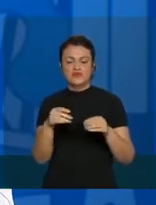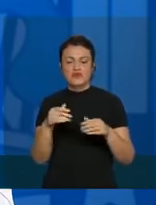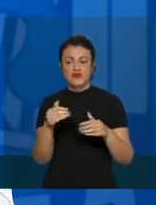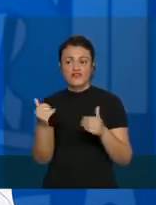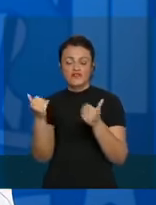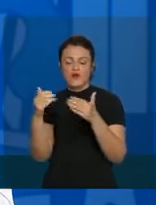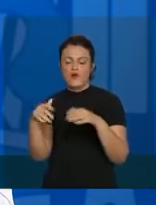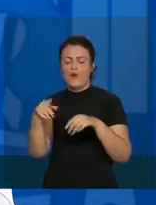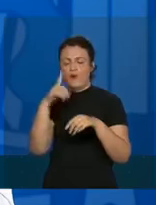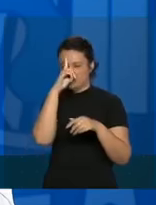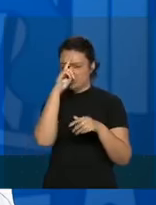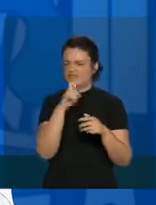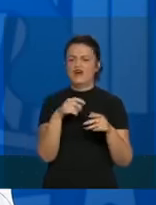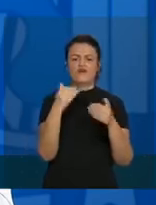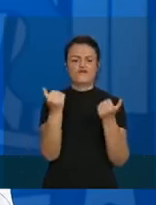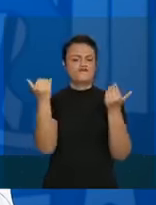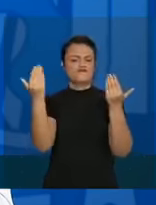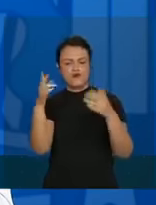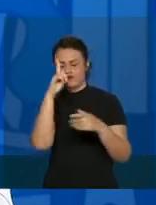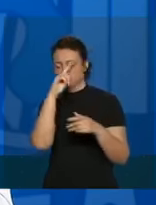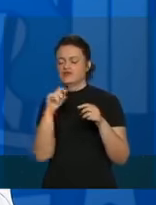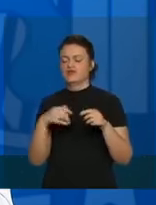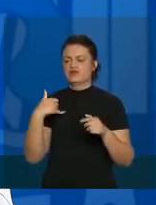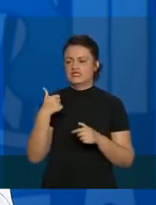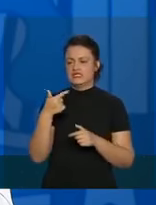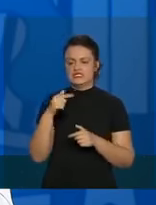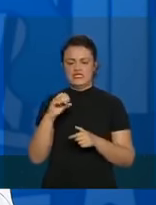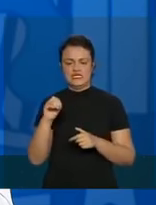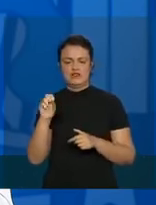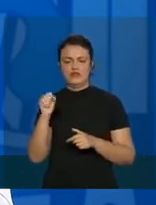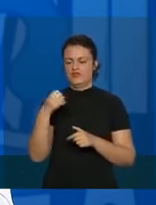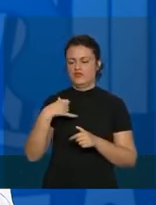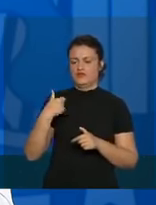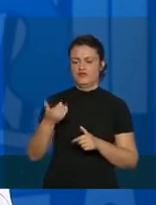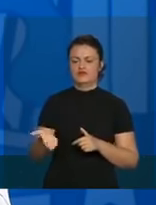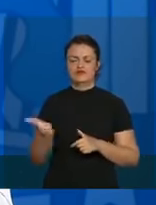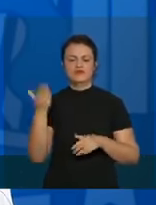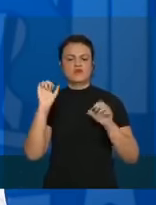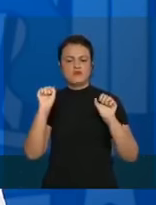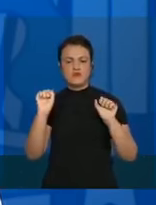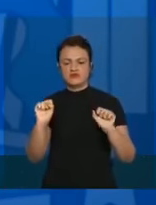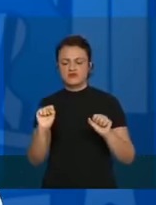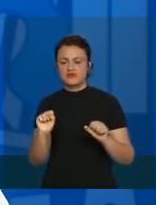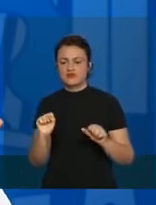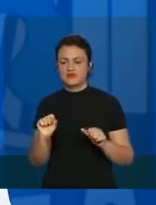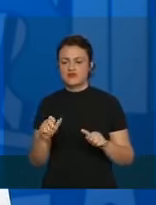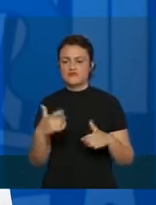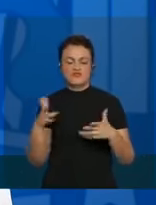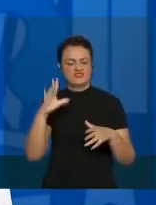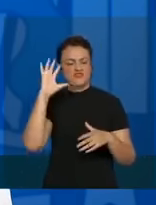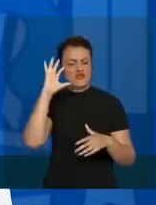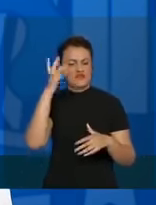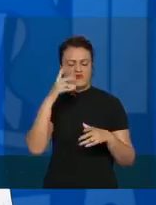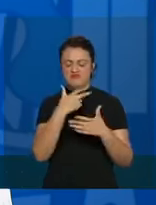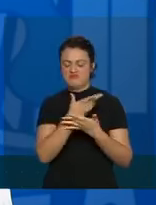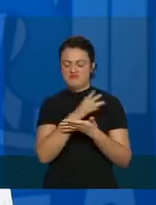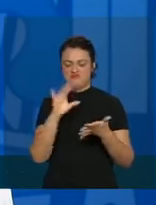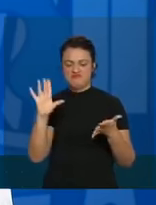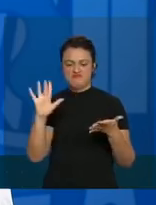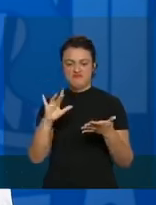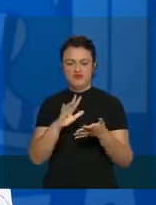hospitalar, acima de 60, 70, 80 anos, porque isso vai solucionar o problema,